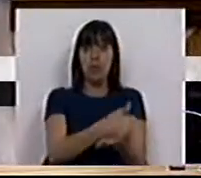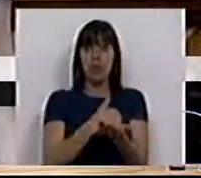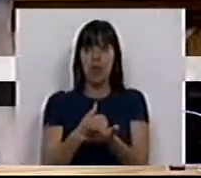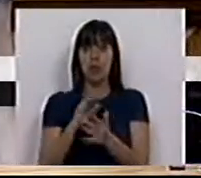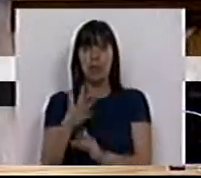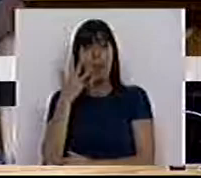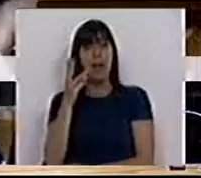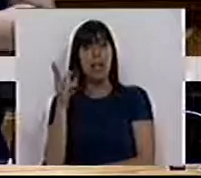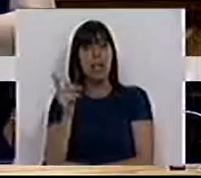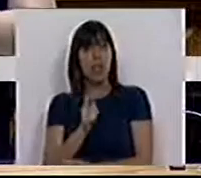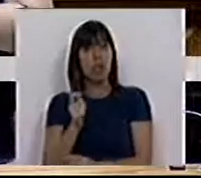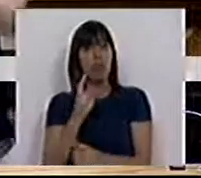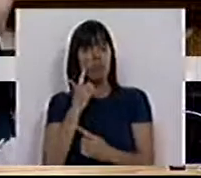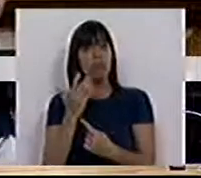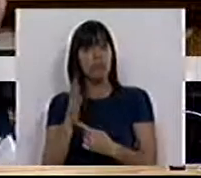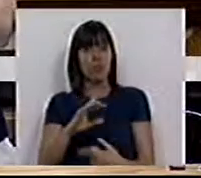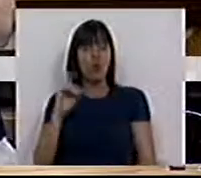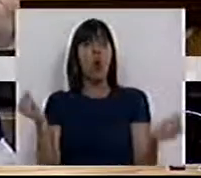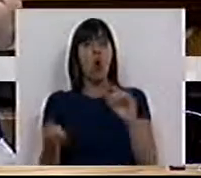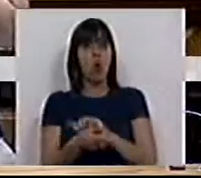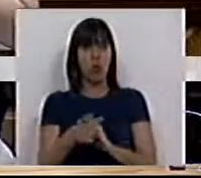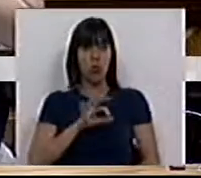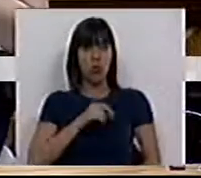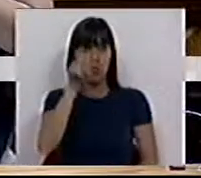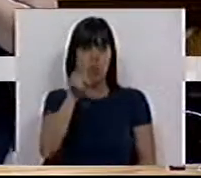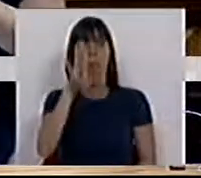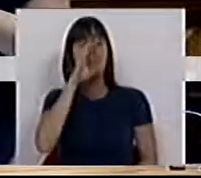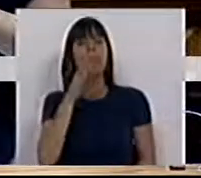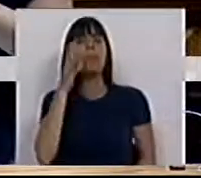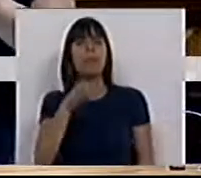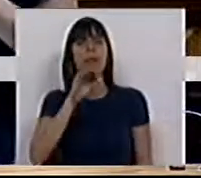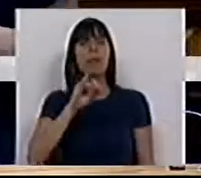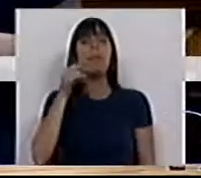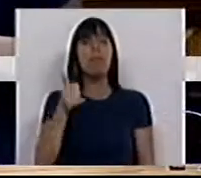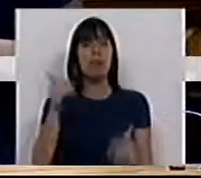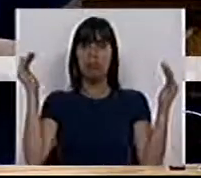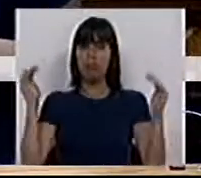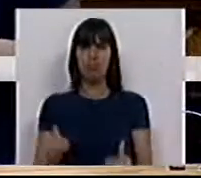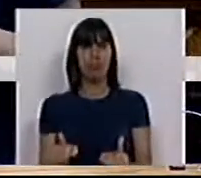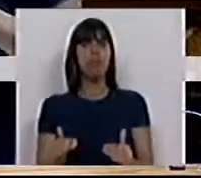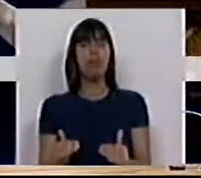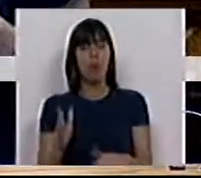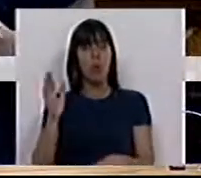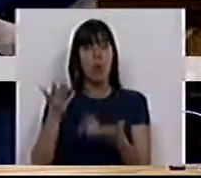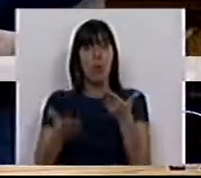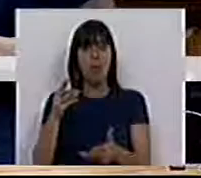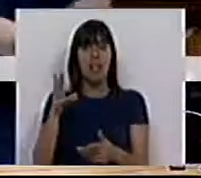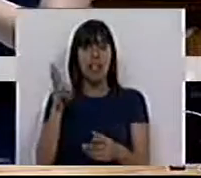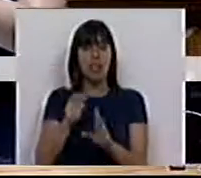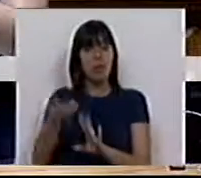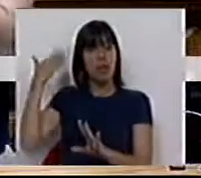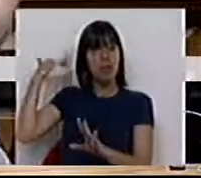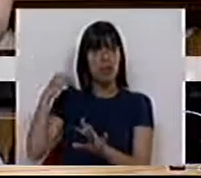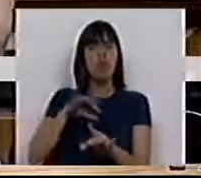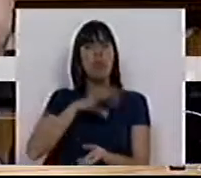do primeiro trimestre mostram que ao contrário do que o Sr. Ministro diz, o PIB caiu em cadeia face ao trimestre anterior.